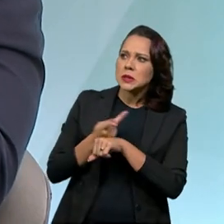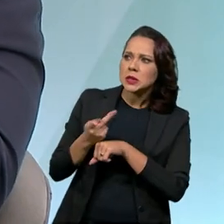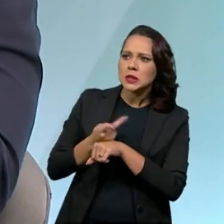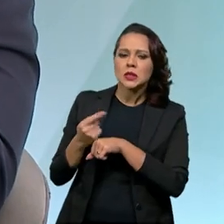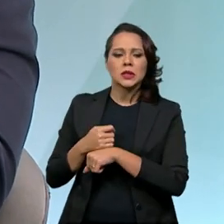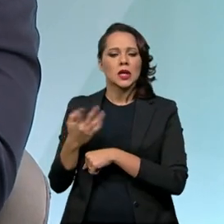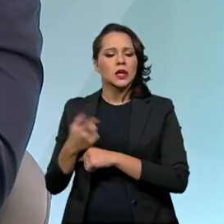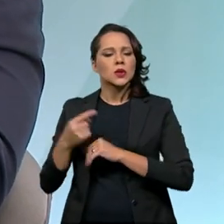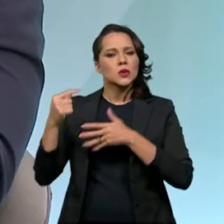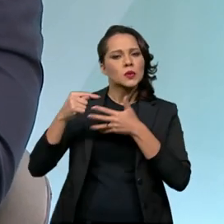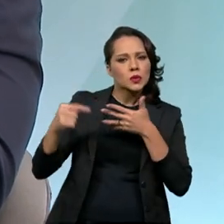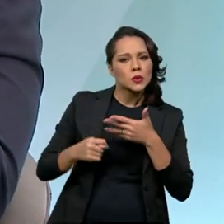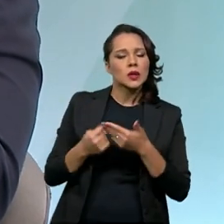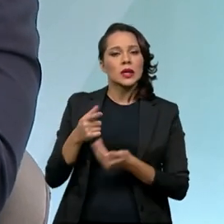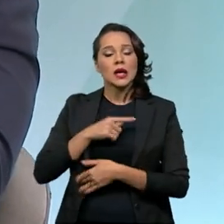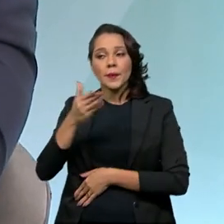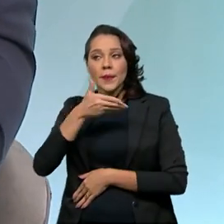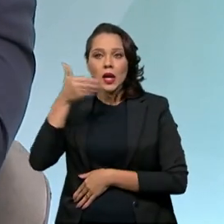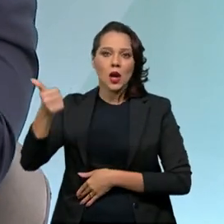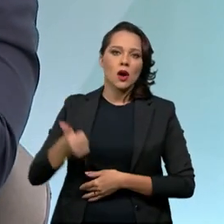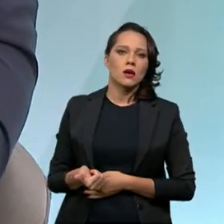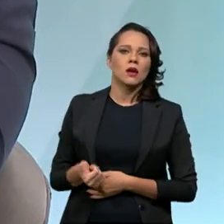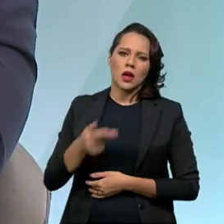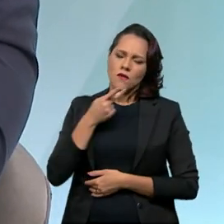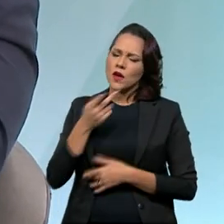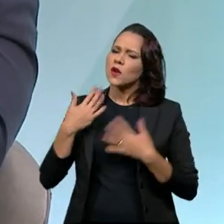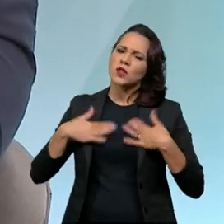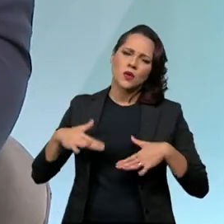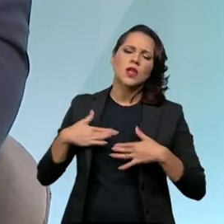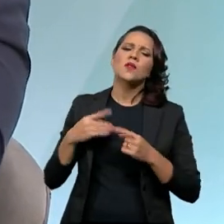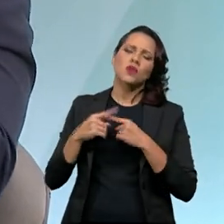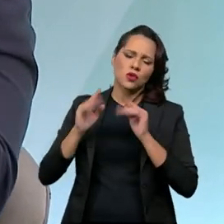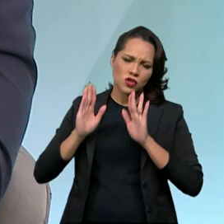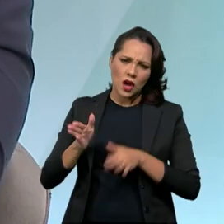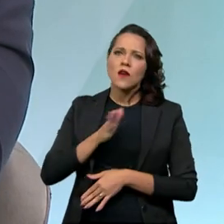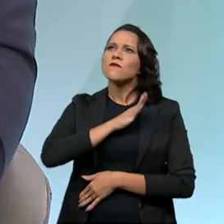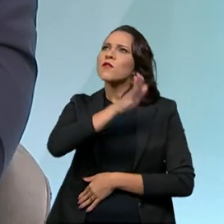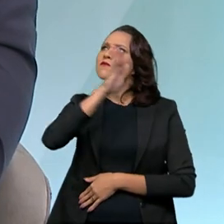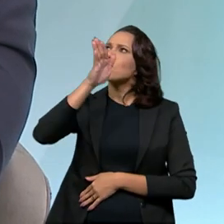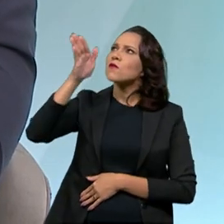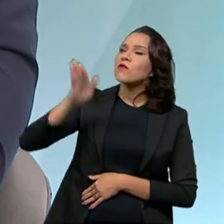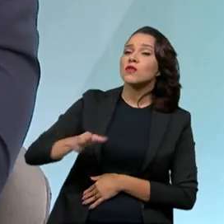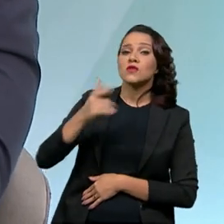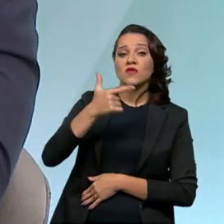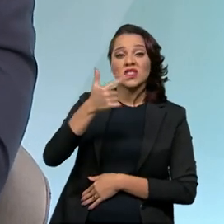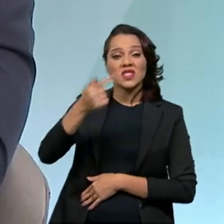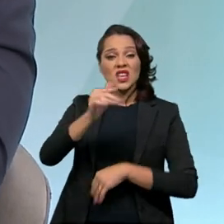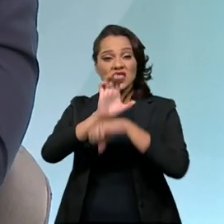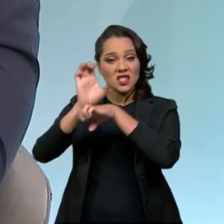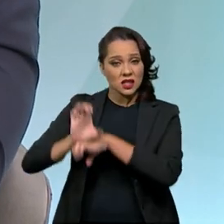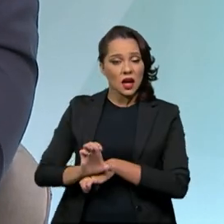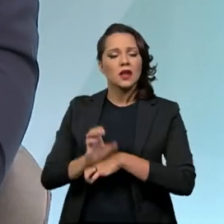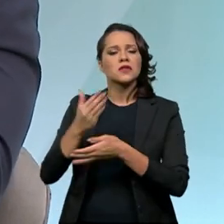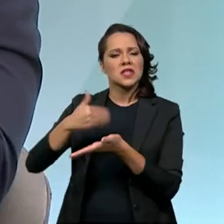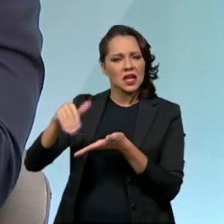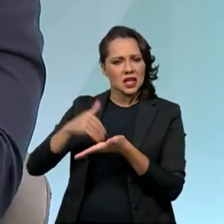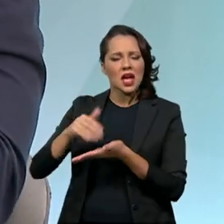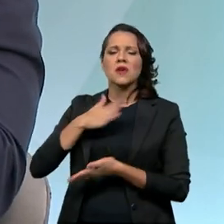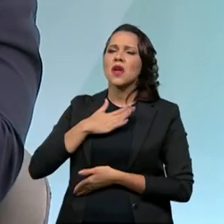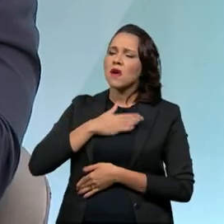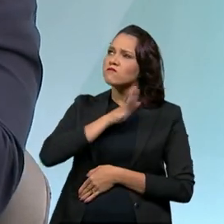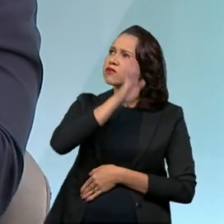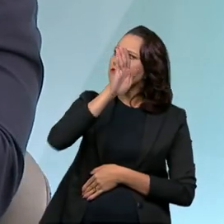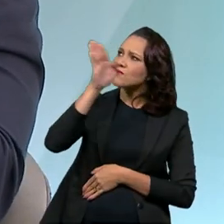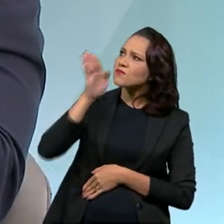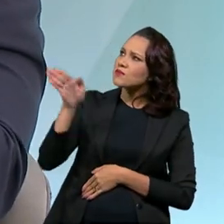desses indicadores. Eles querem melhorar. Eu falo isso com toda tranquilidade, que eu já fui nas 27 unidades da federação como secretário. Então,